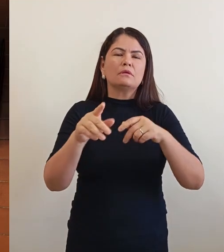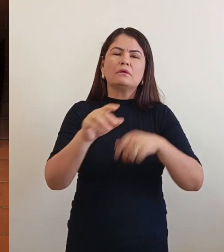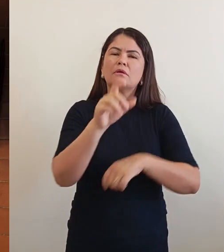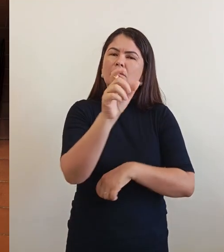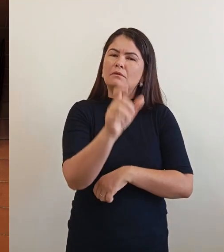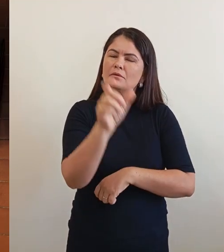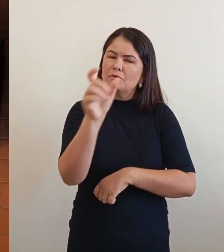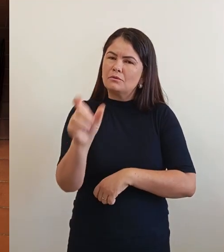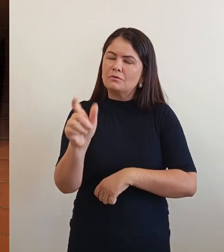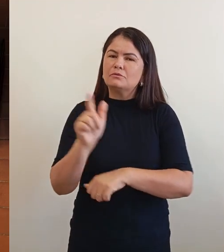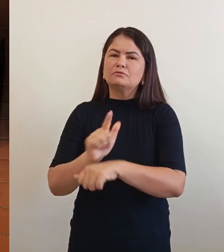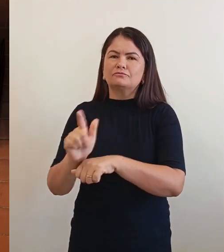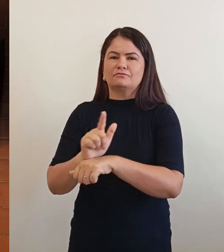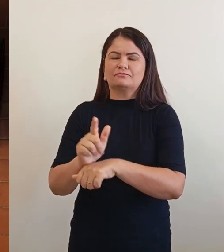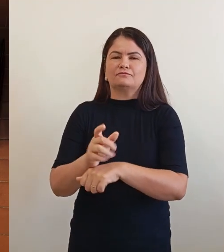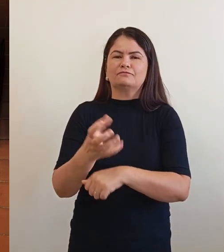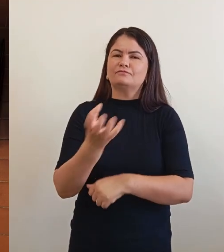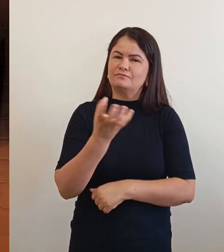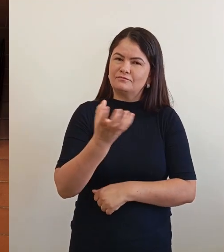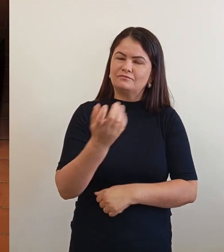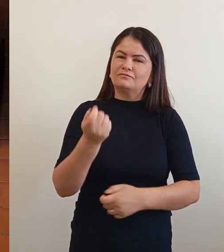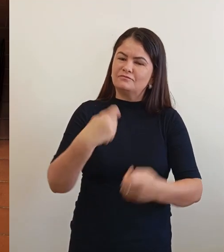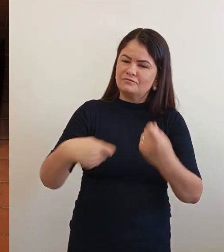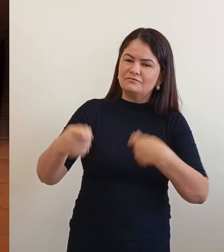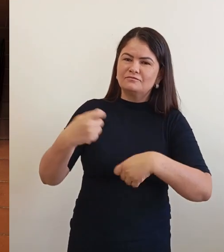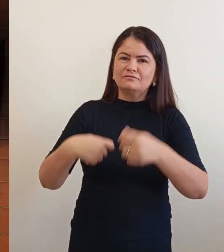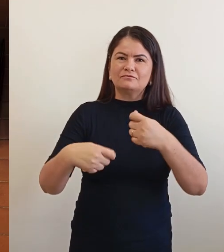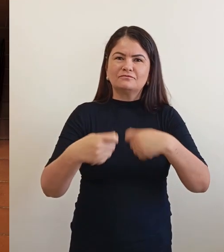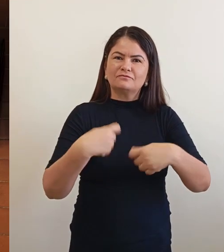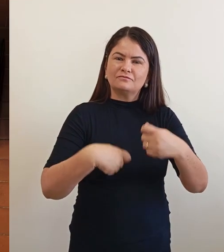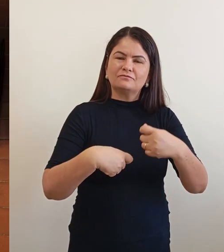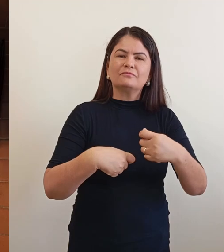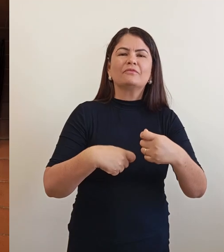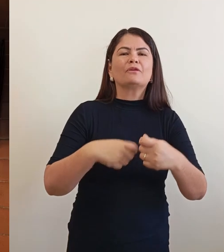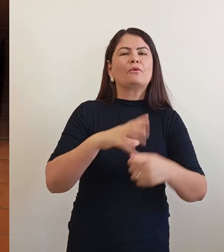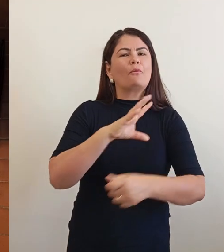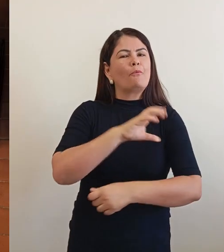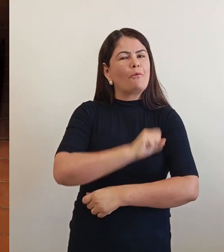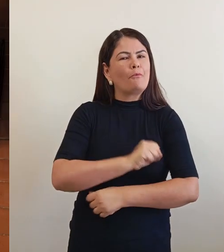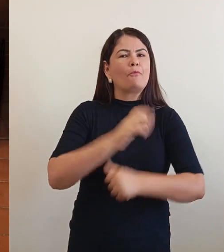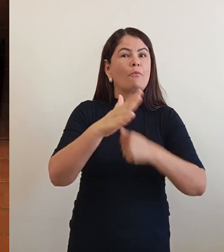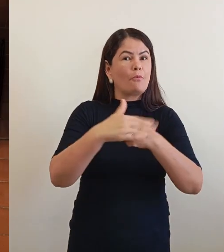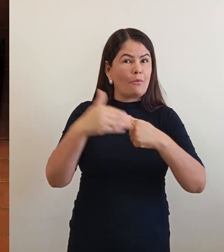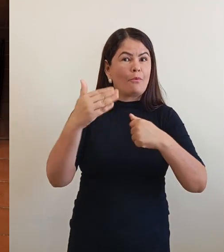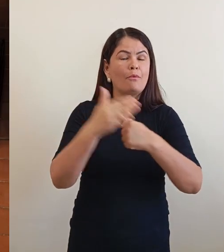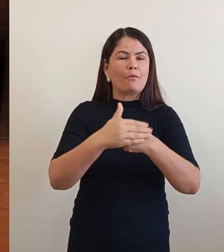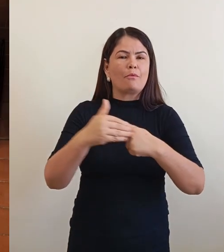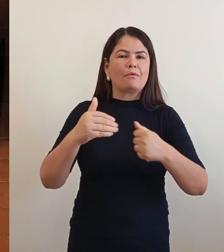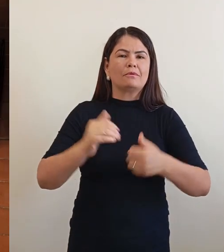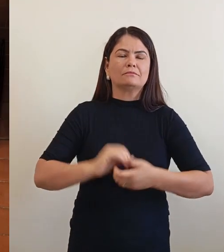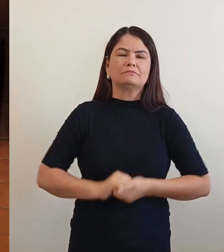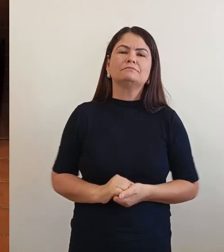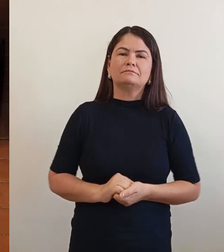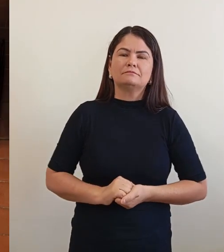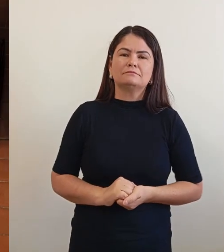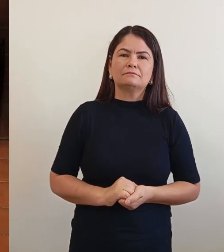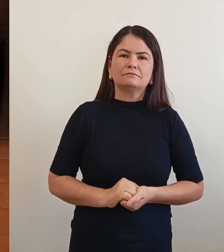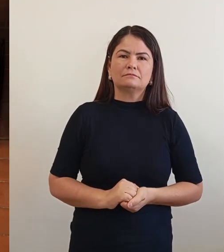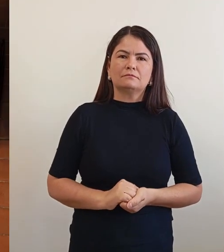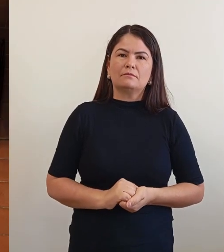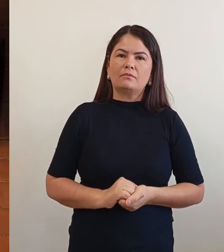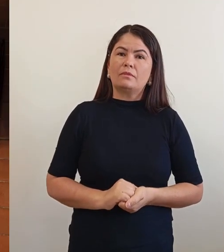com amor e com carinho. Tanto é que, no nosso esdobo,